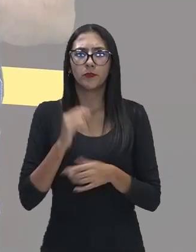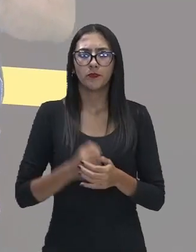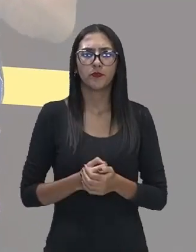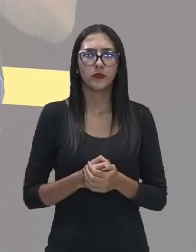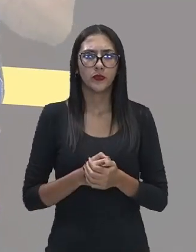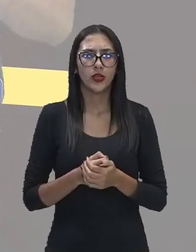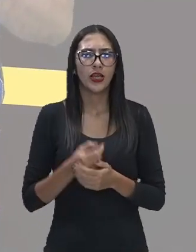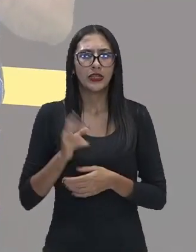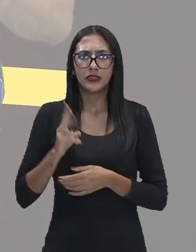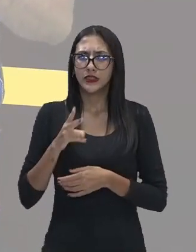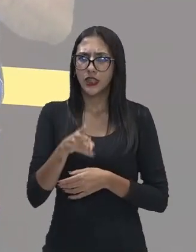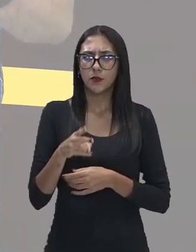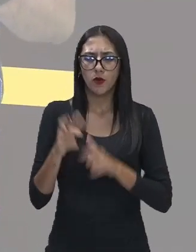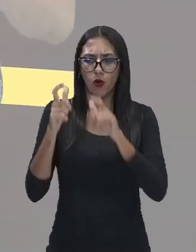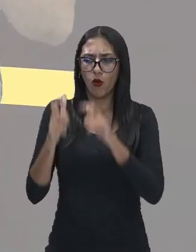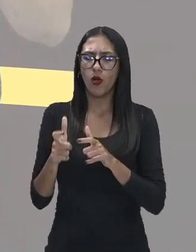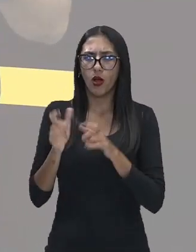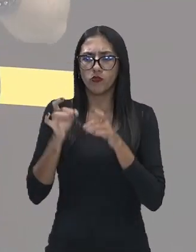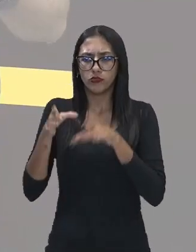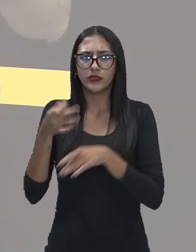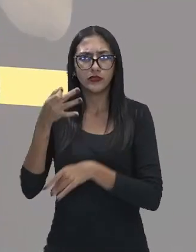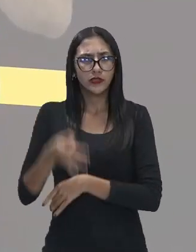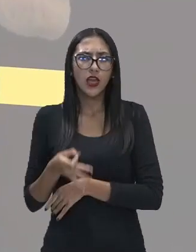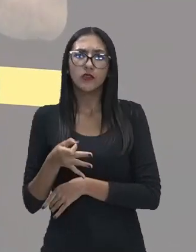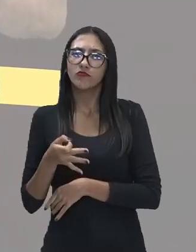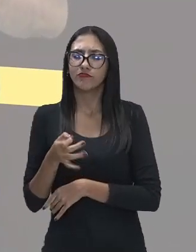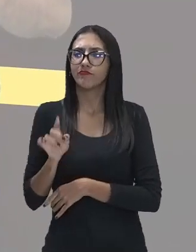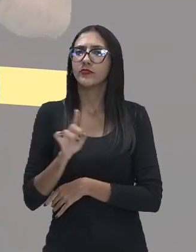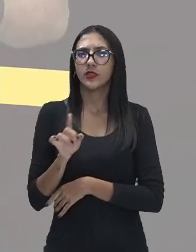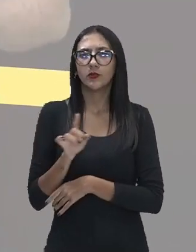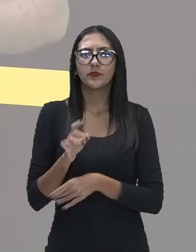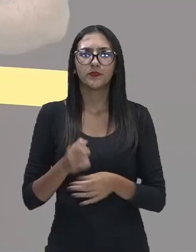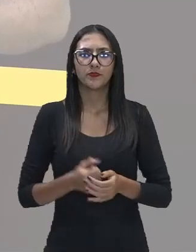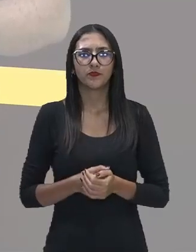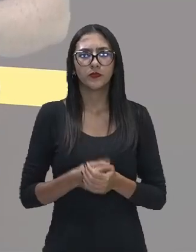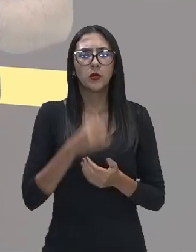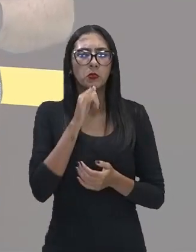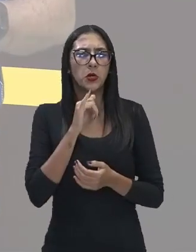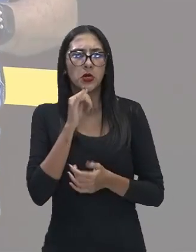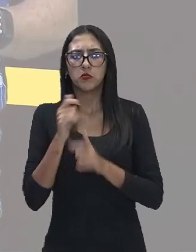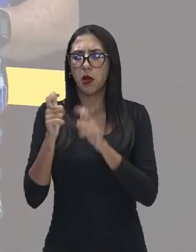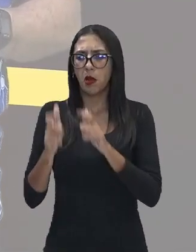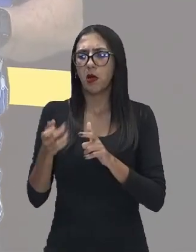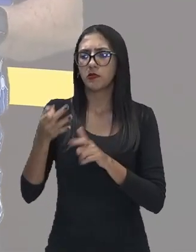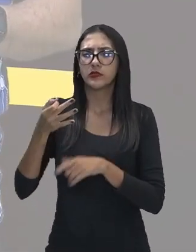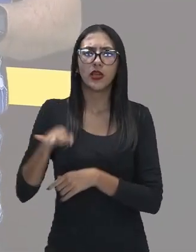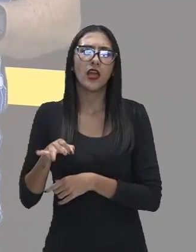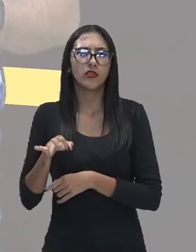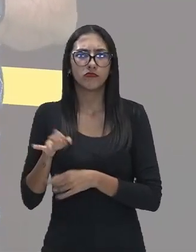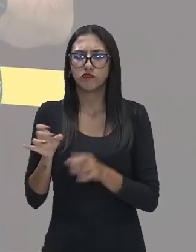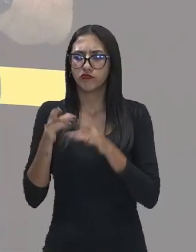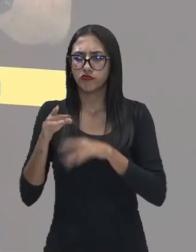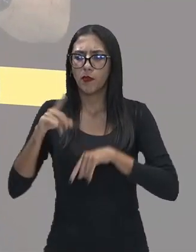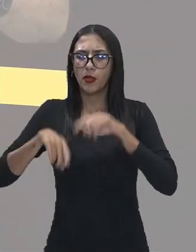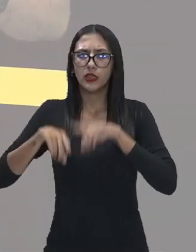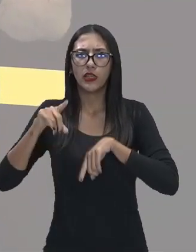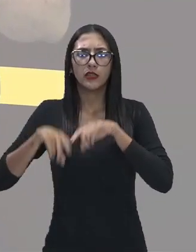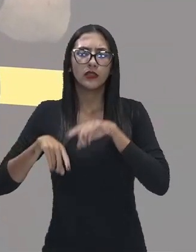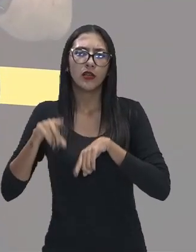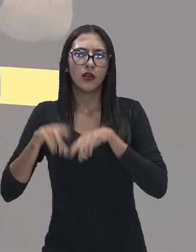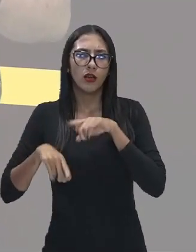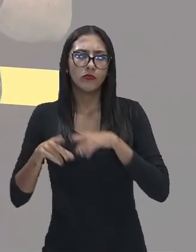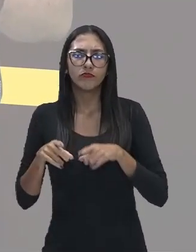locais adequados. E aí a gente, quando fala em locais adequados do descarte do lixo, nós